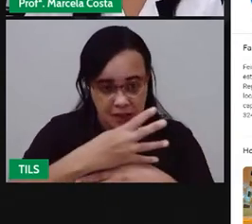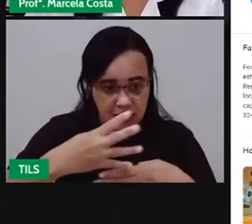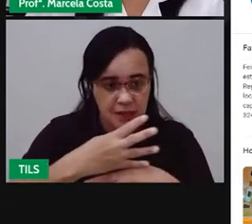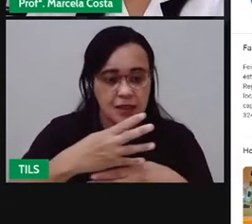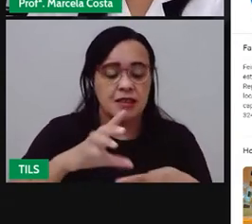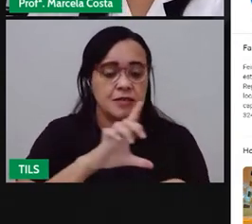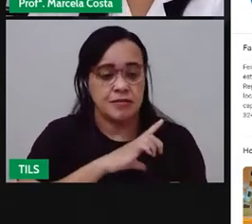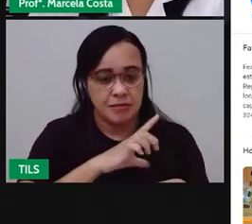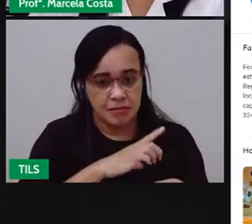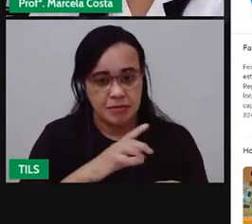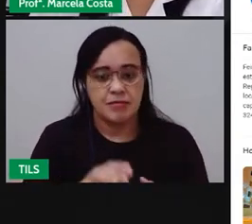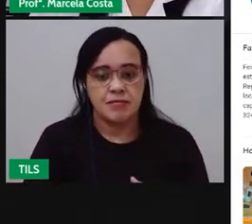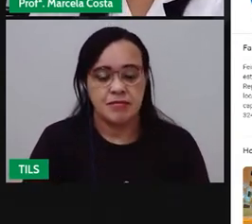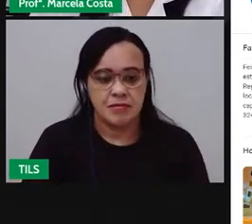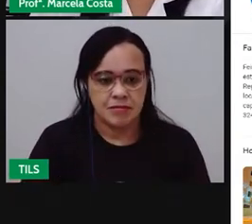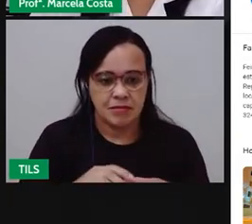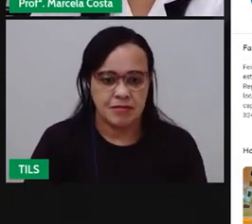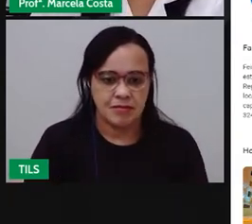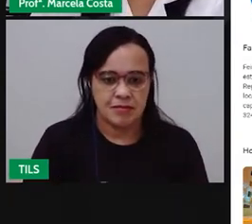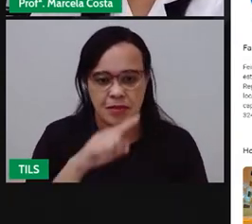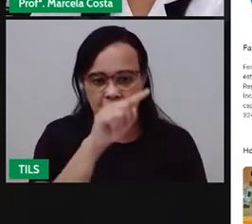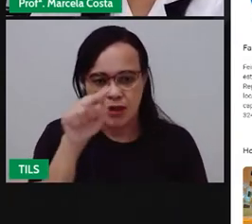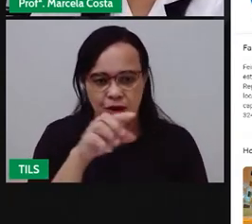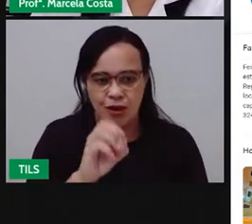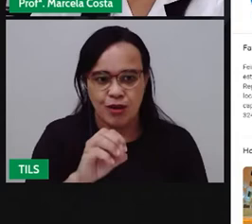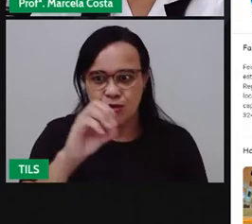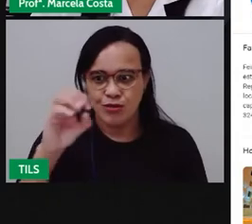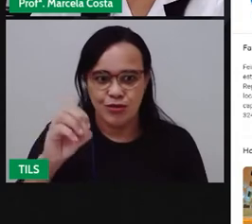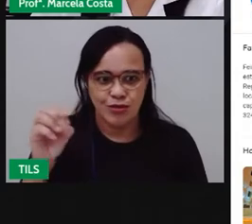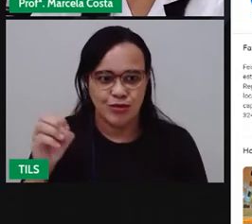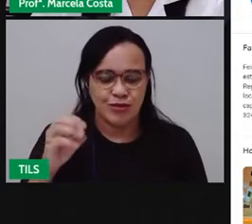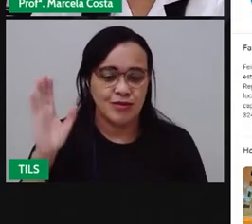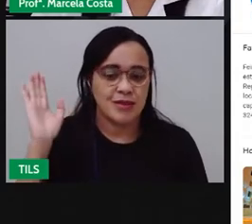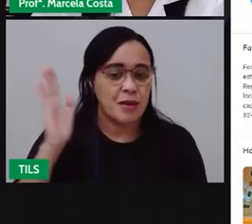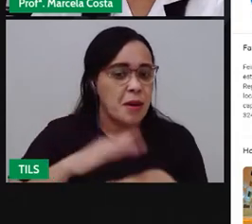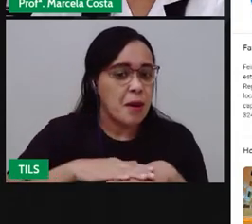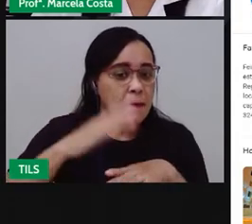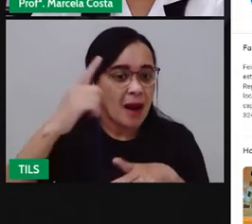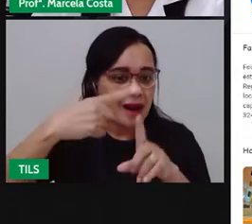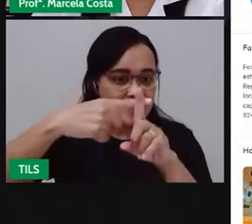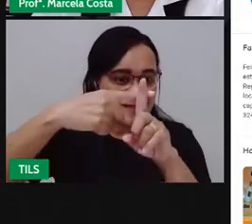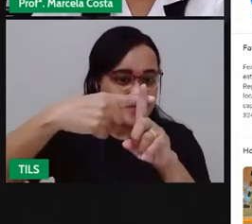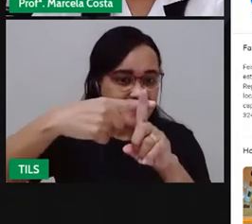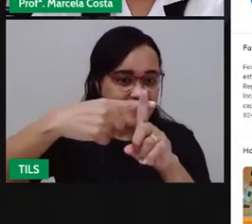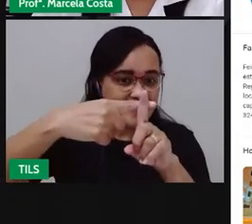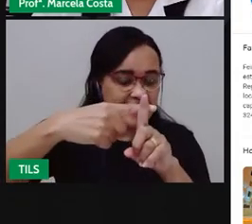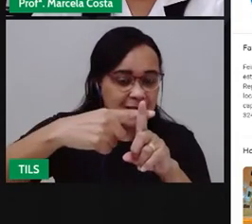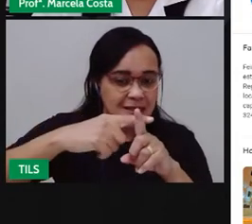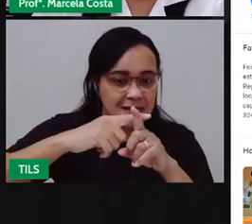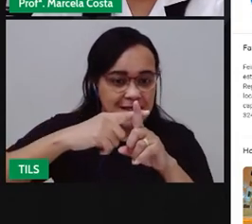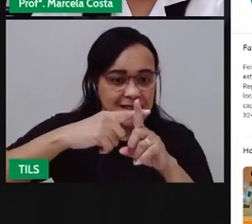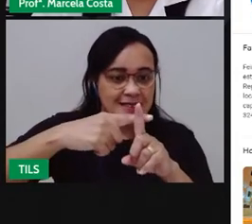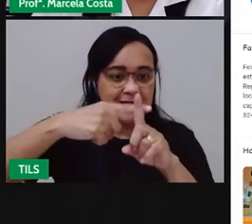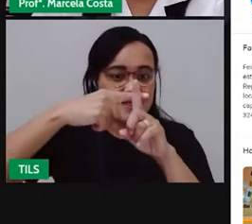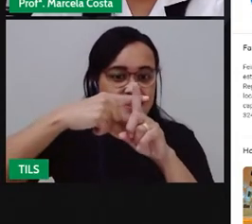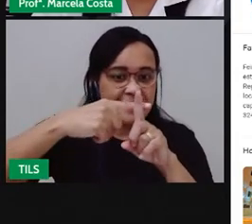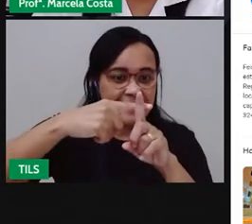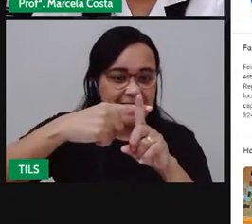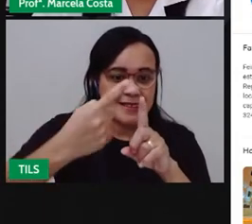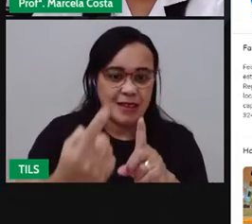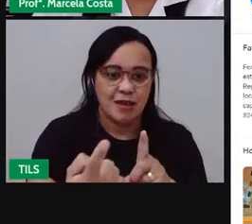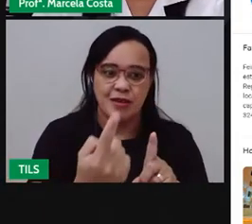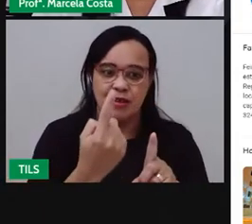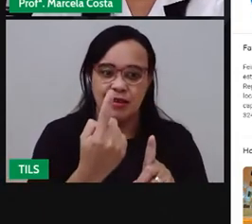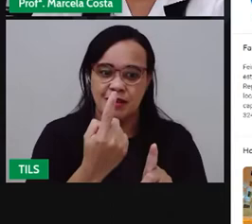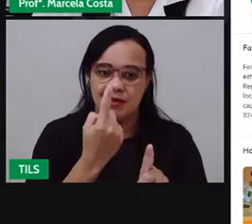Vou dar um zoom aqui, Está vendo esse sinal de mais? Eu vou clicando aqui, vou dando zoom para você ver mais